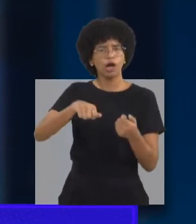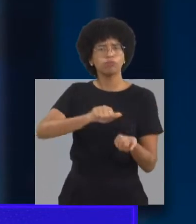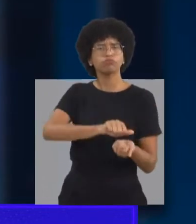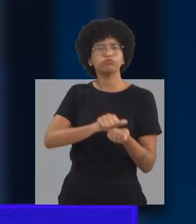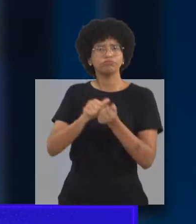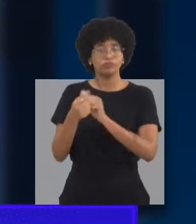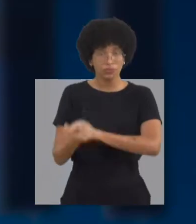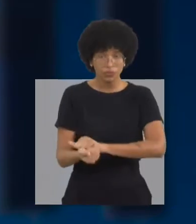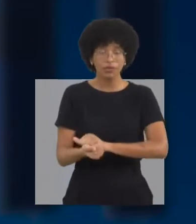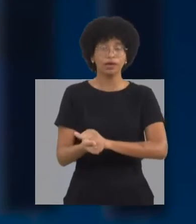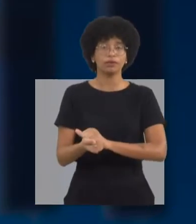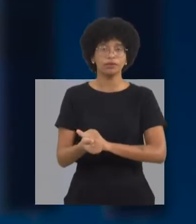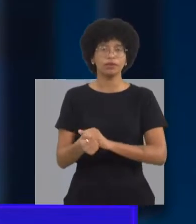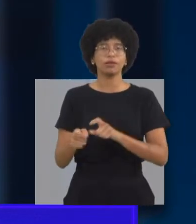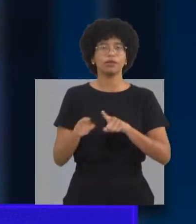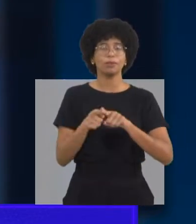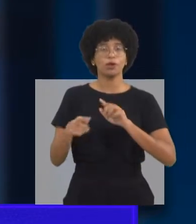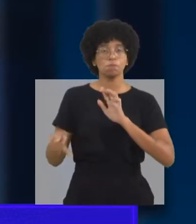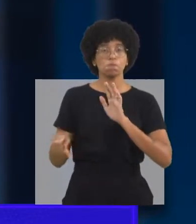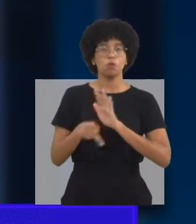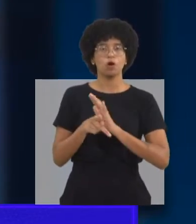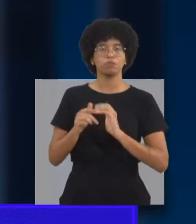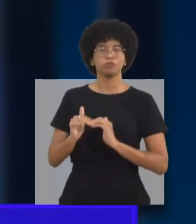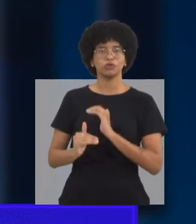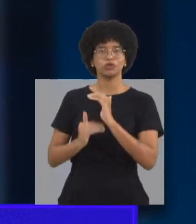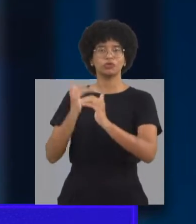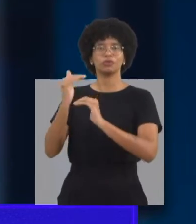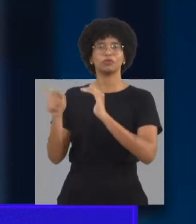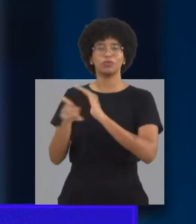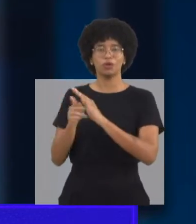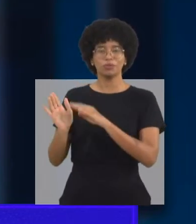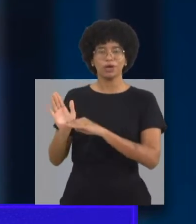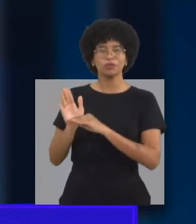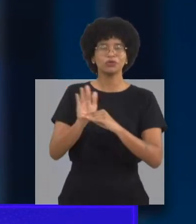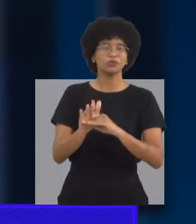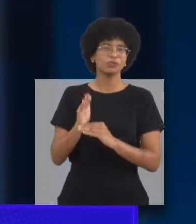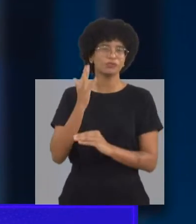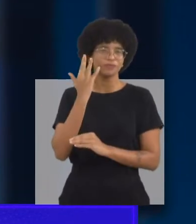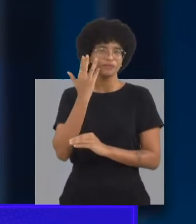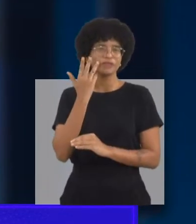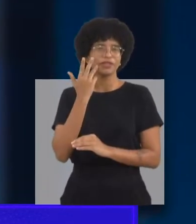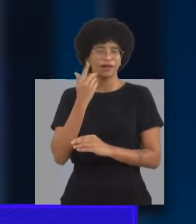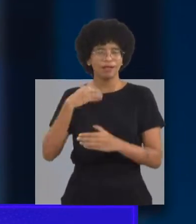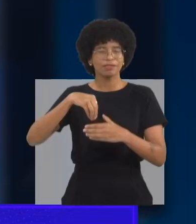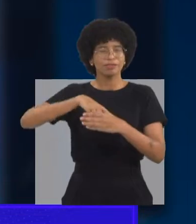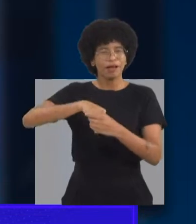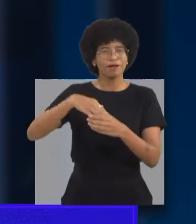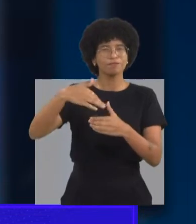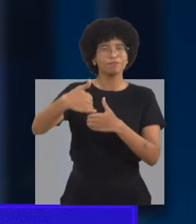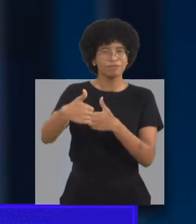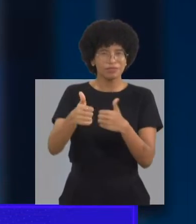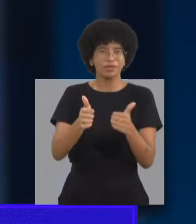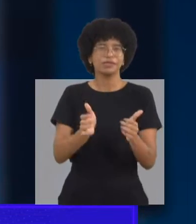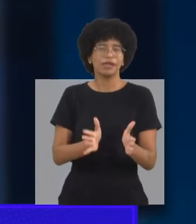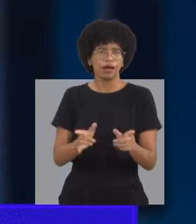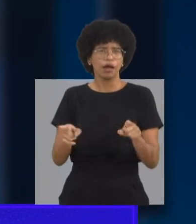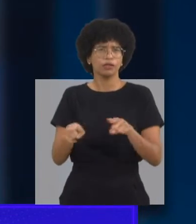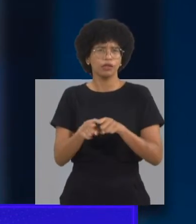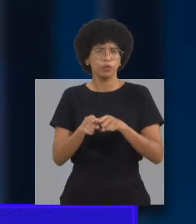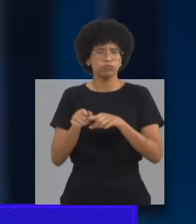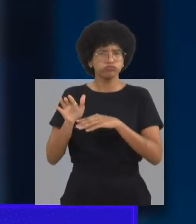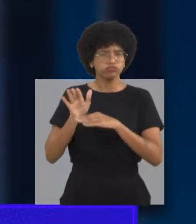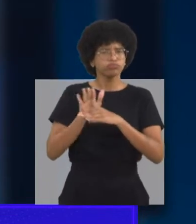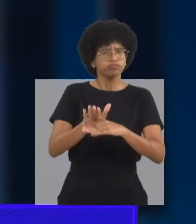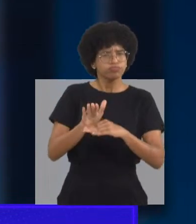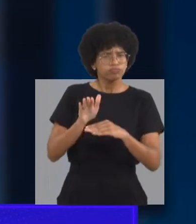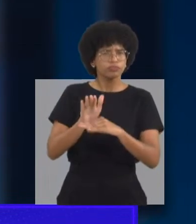desempenho. Precisa ser trabalhado para requisitos, coisas mais primitivas para essa habilidade acontecer. Cabe a